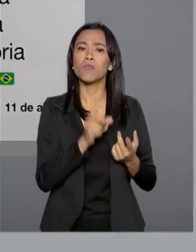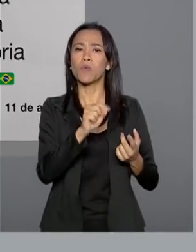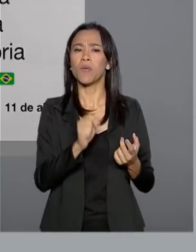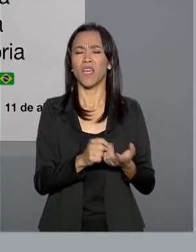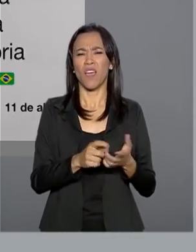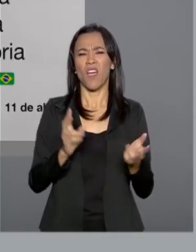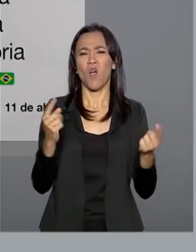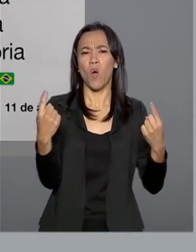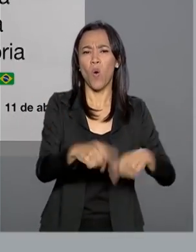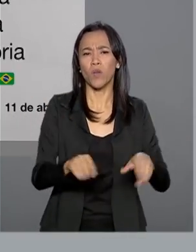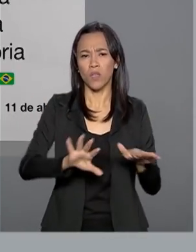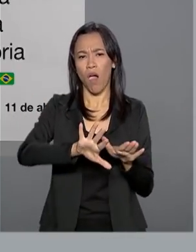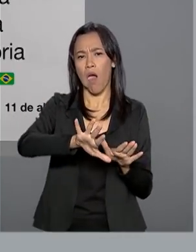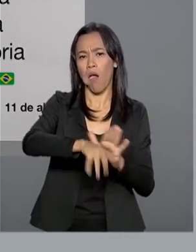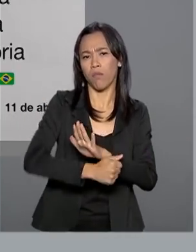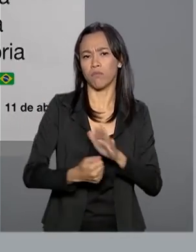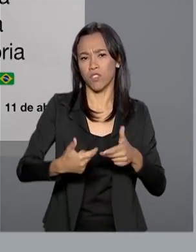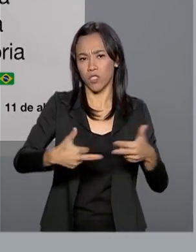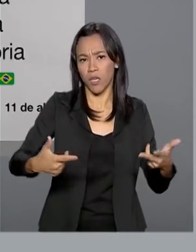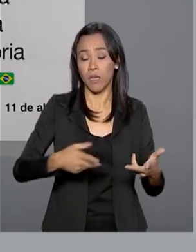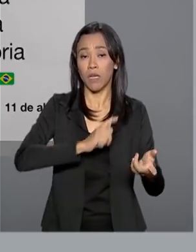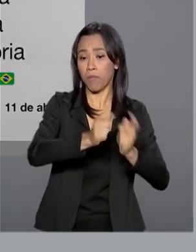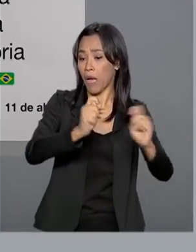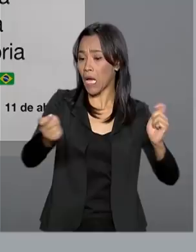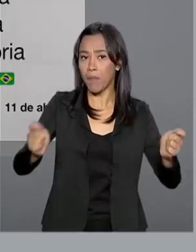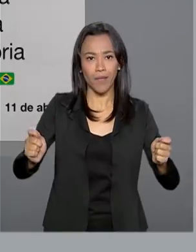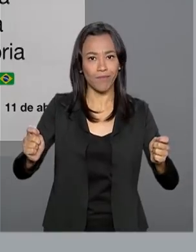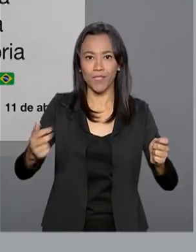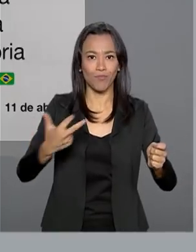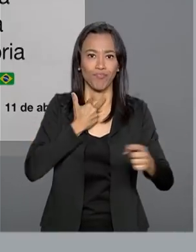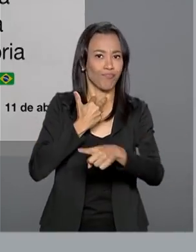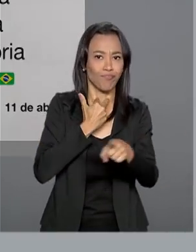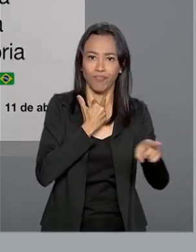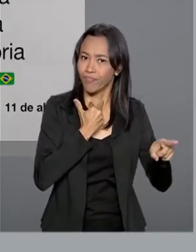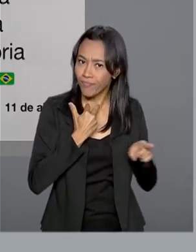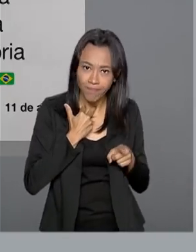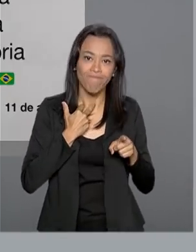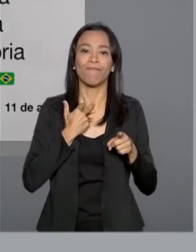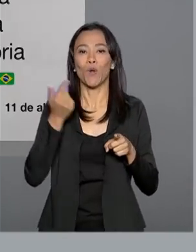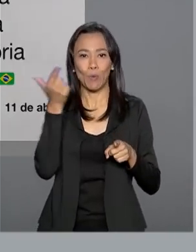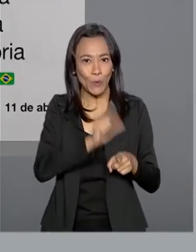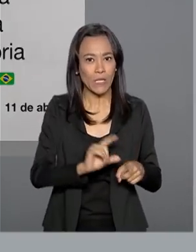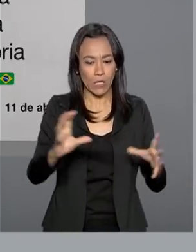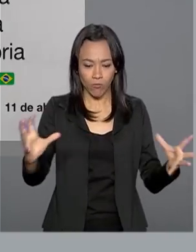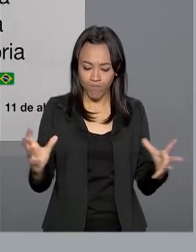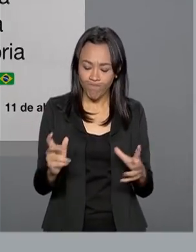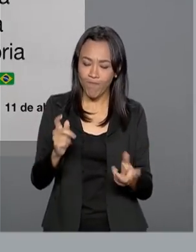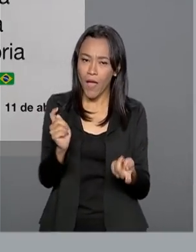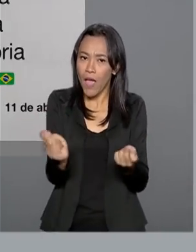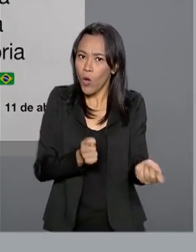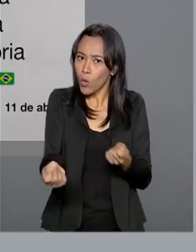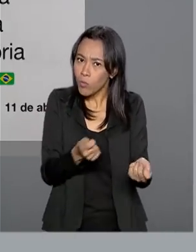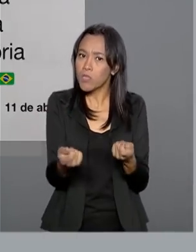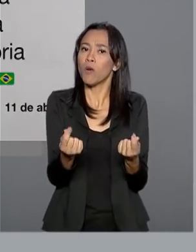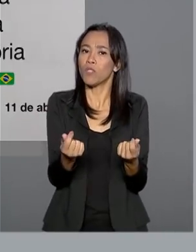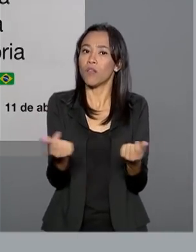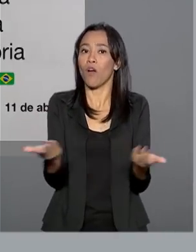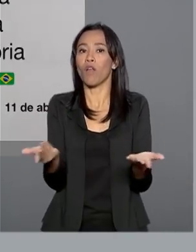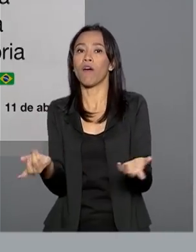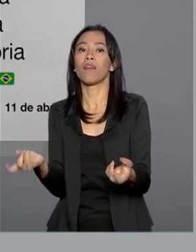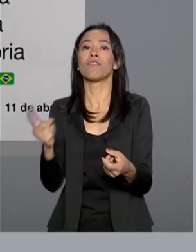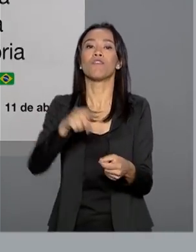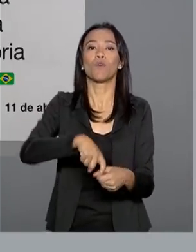desvios e também de pagamentos indevidos. Dinheiro que o governo federal conseguiu economizar e agora vai devolver para a